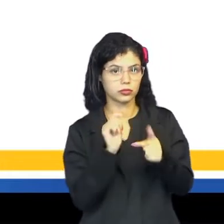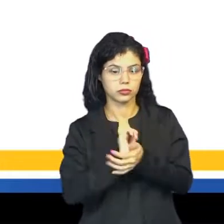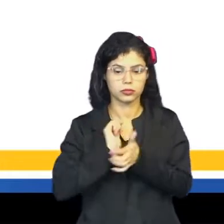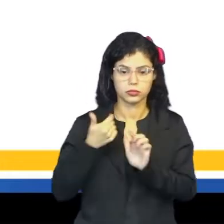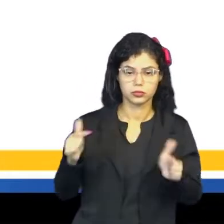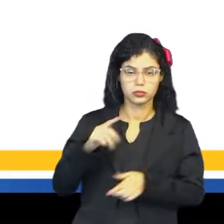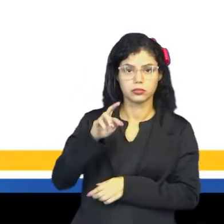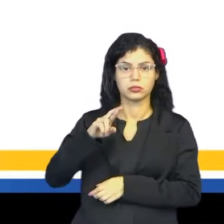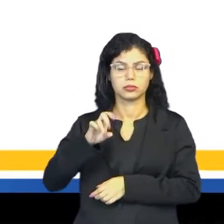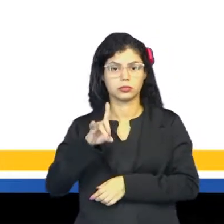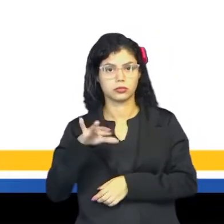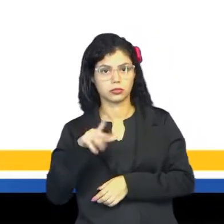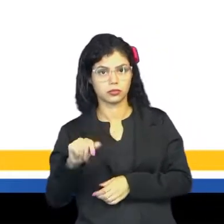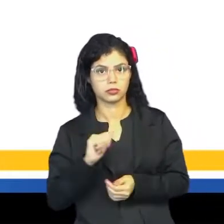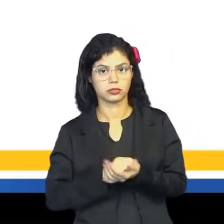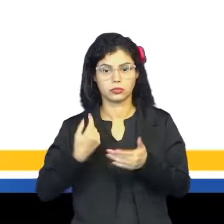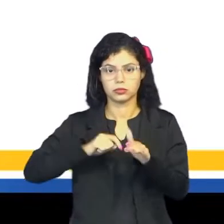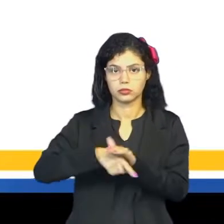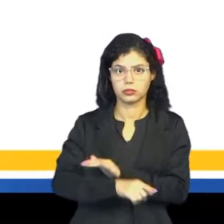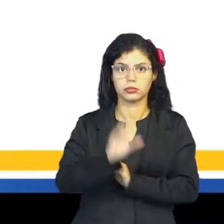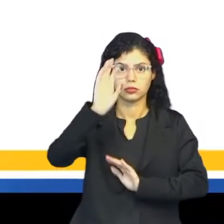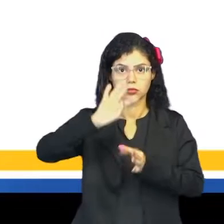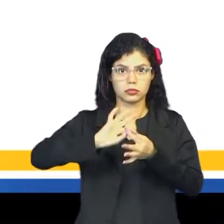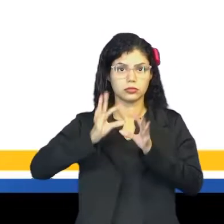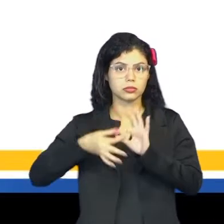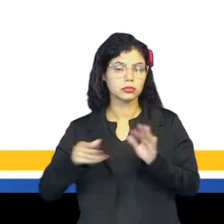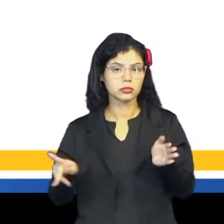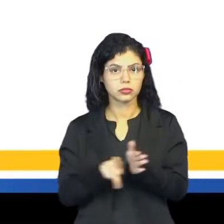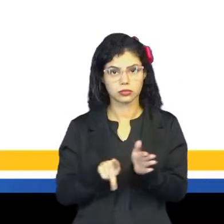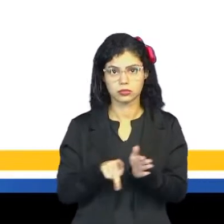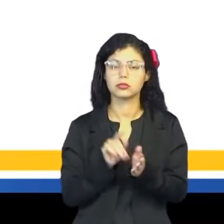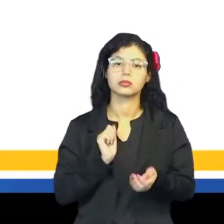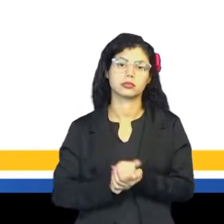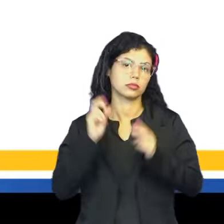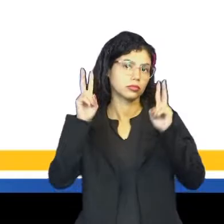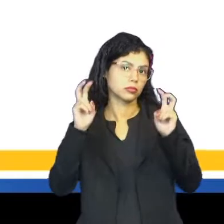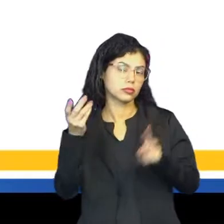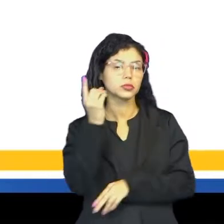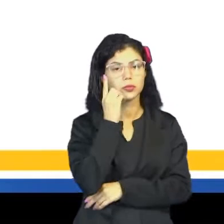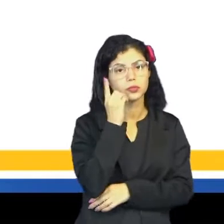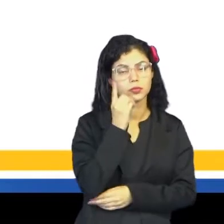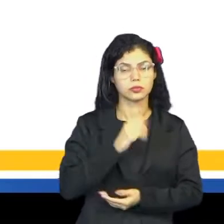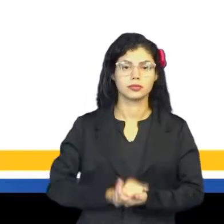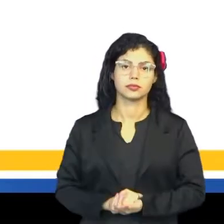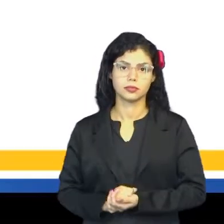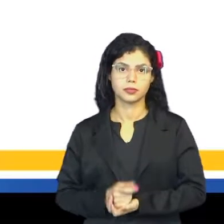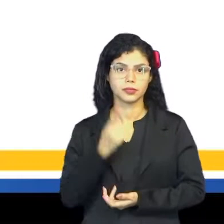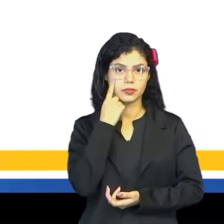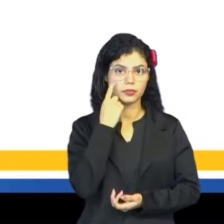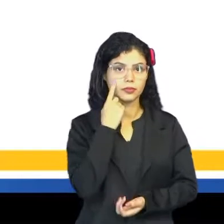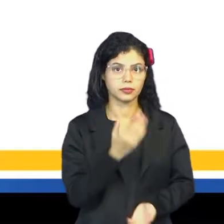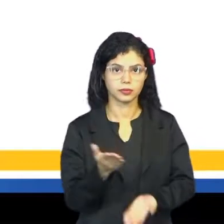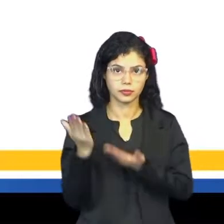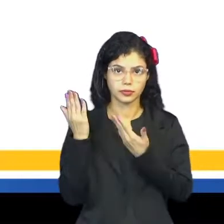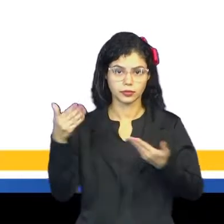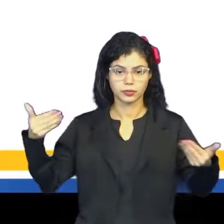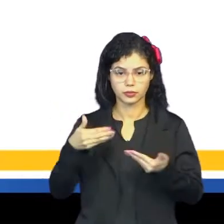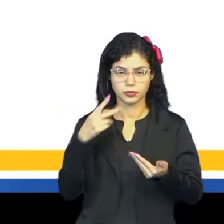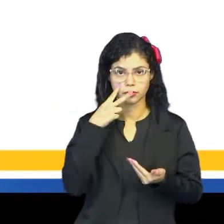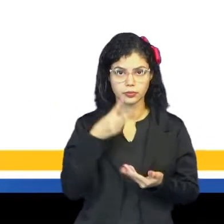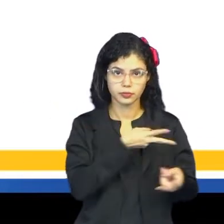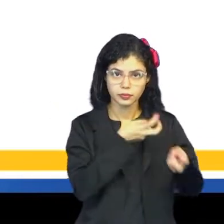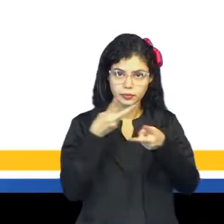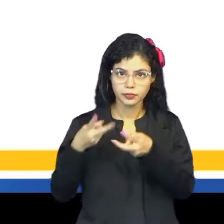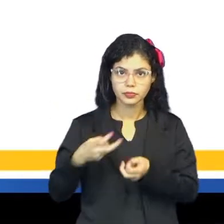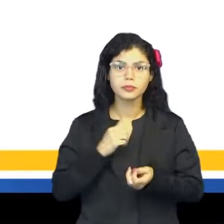grandezas, inserindo em contexto oriundo de situações do cotidiano. observou, observaram aí, pessoal?